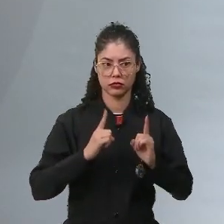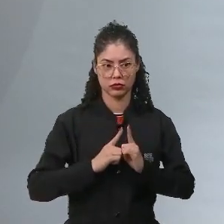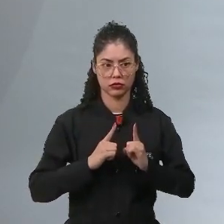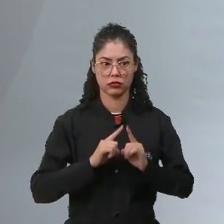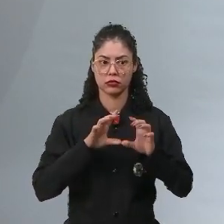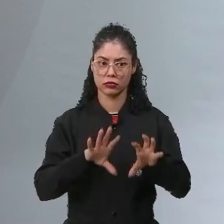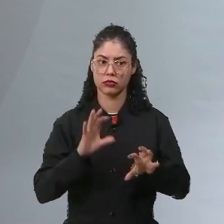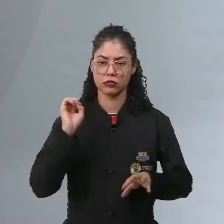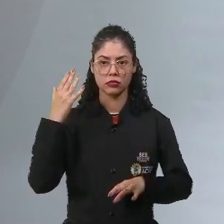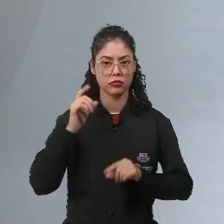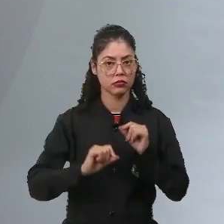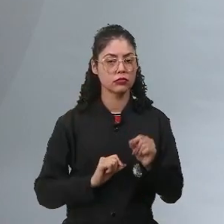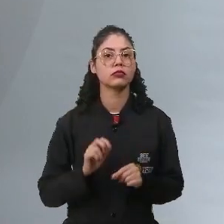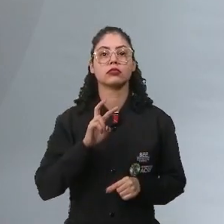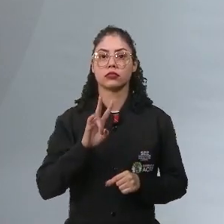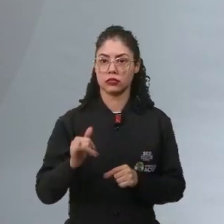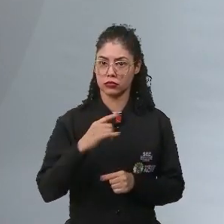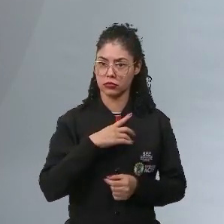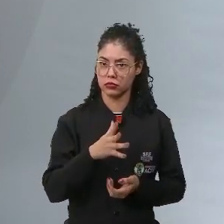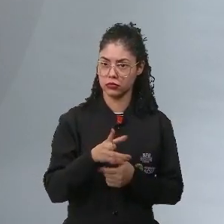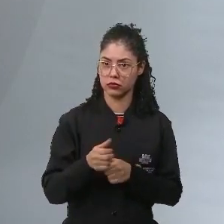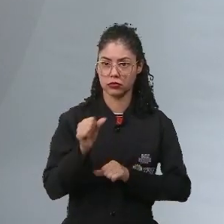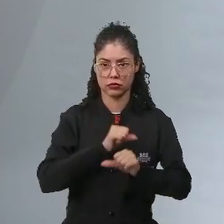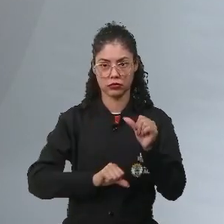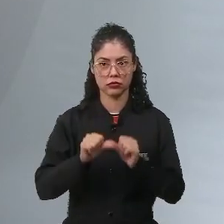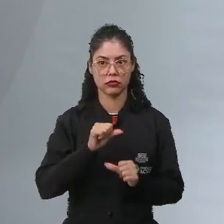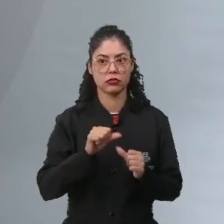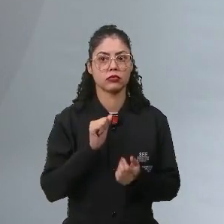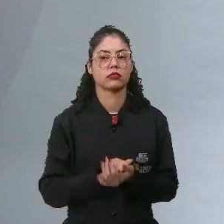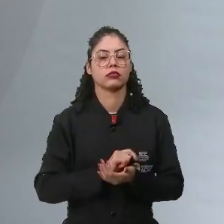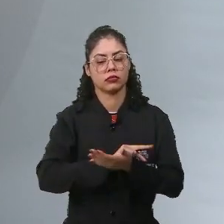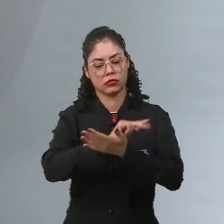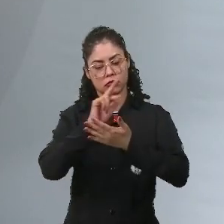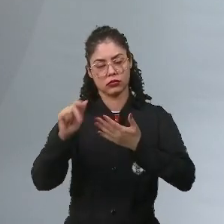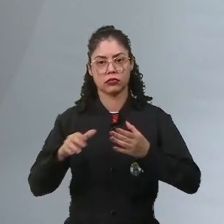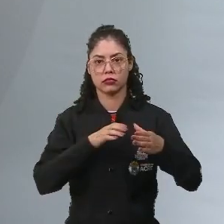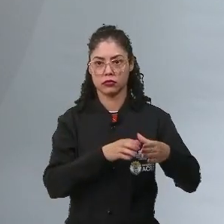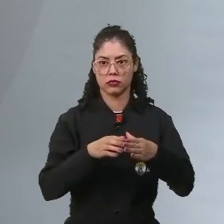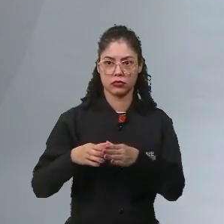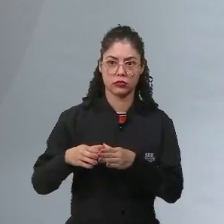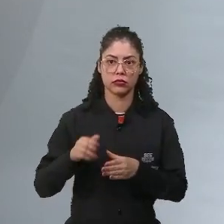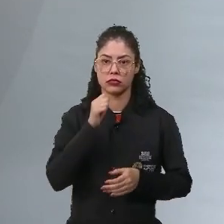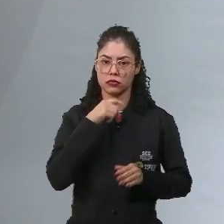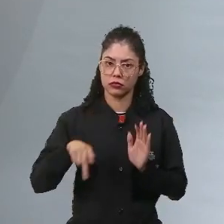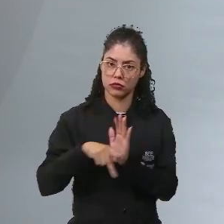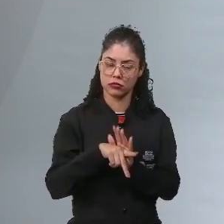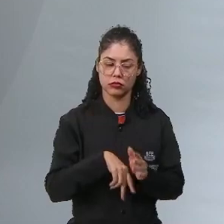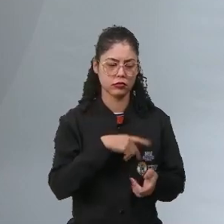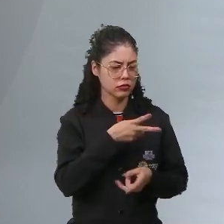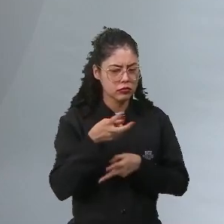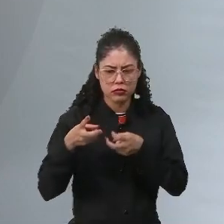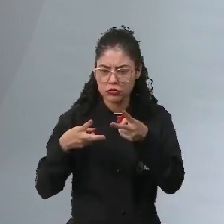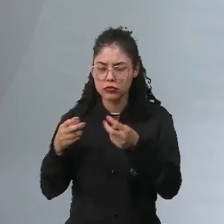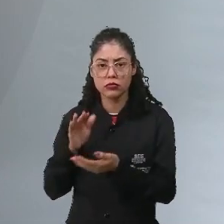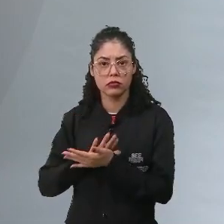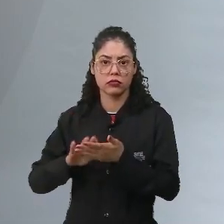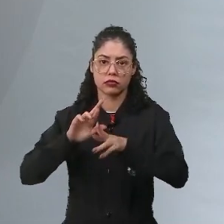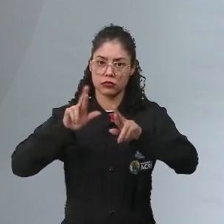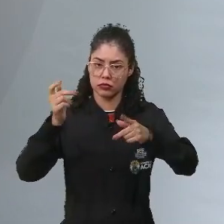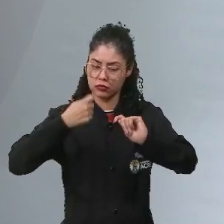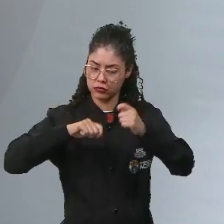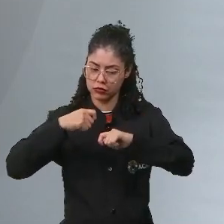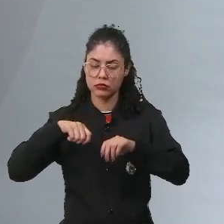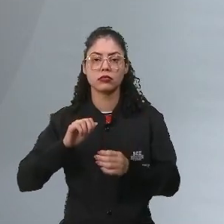Por conta disso, eles vão buscar essa transformação. Mas, por serem vários grupos diferentes, com interesses diferentes, principalmente interesses